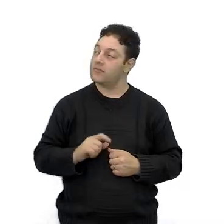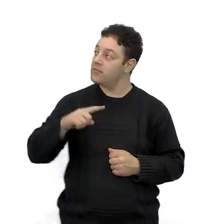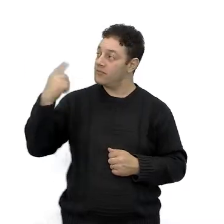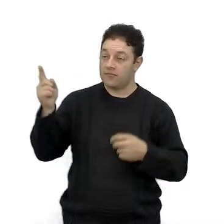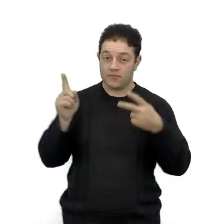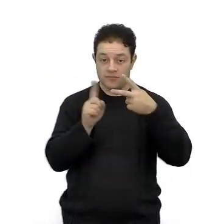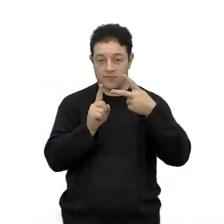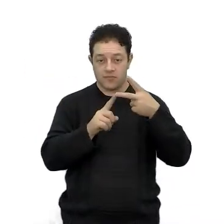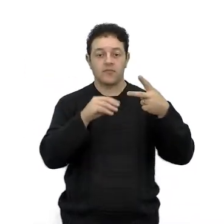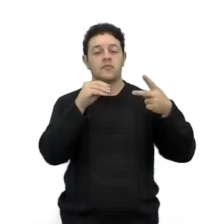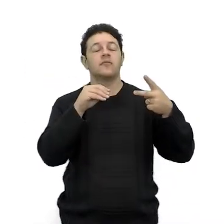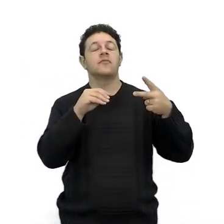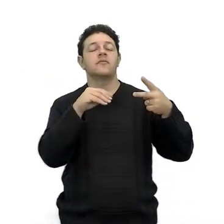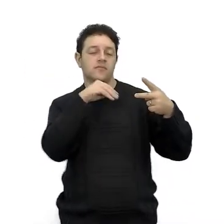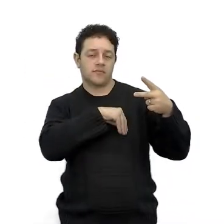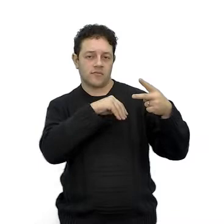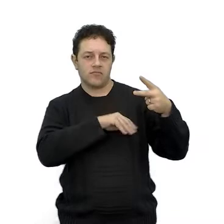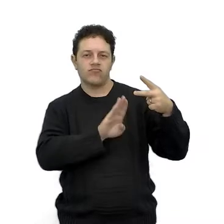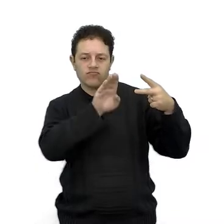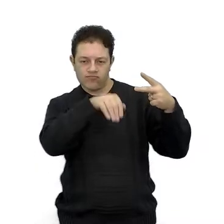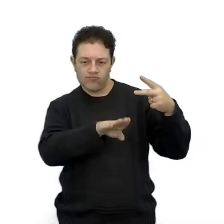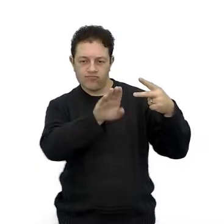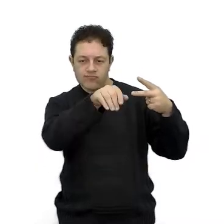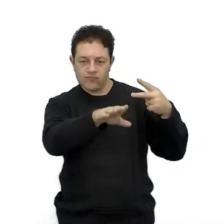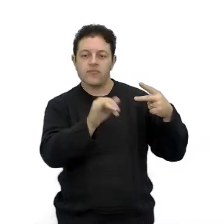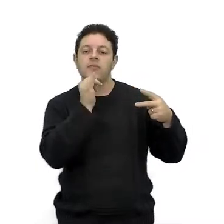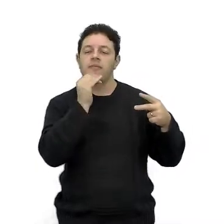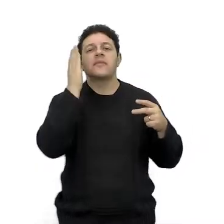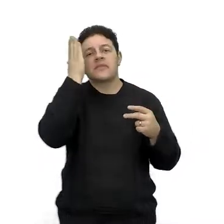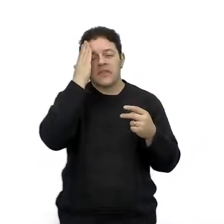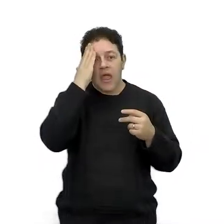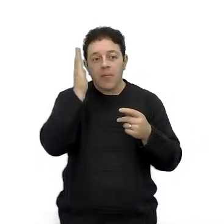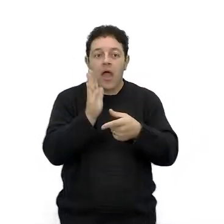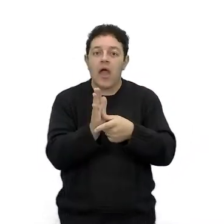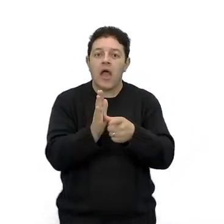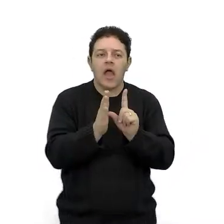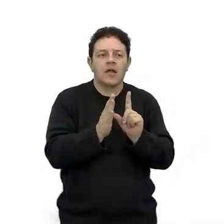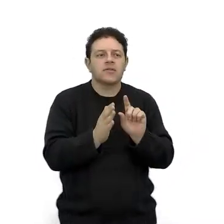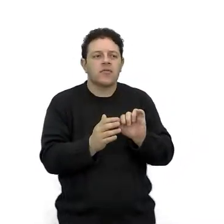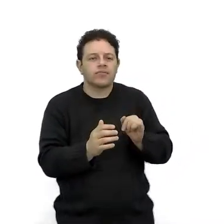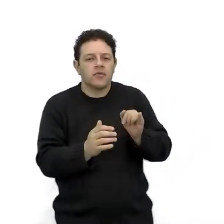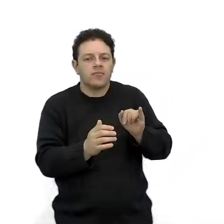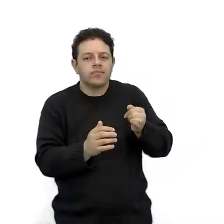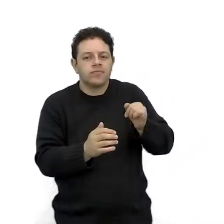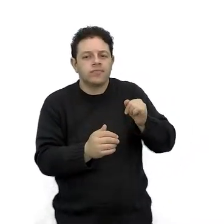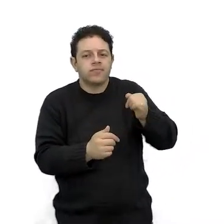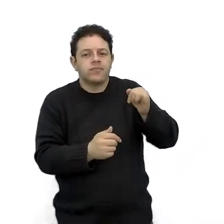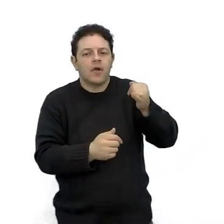e a variável, ele consegue prever a rentabilidade antes de...